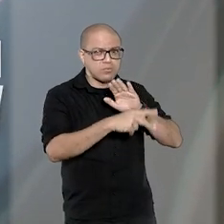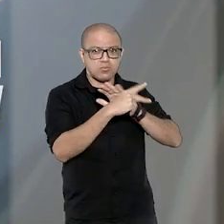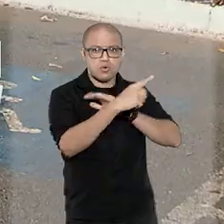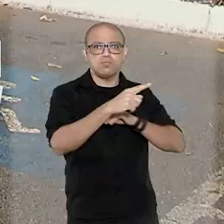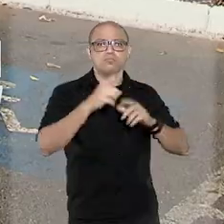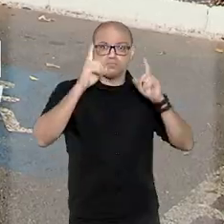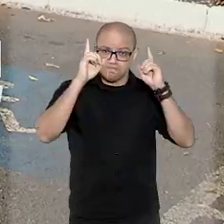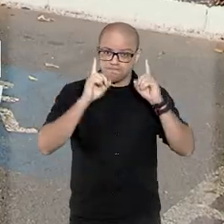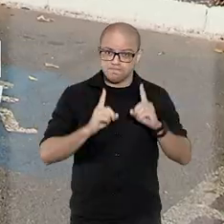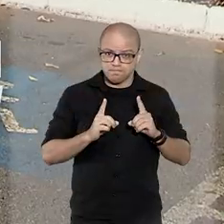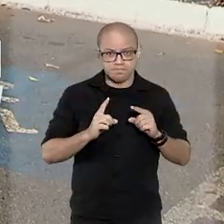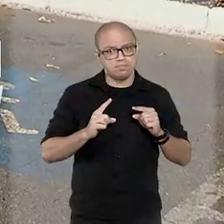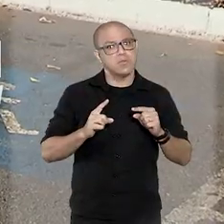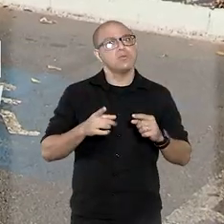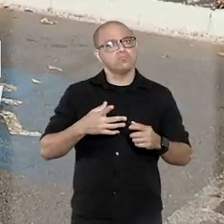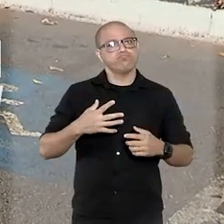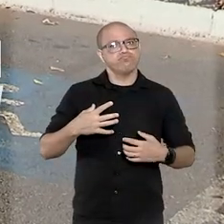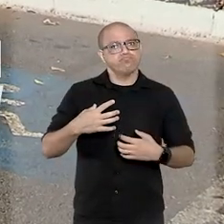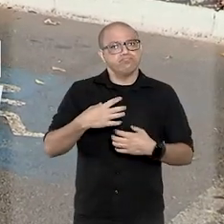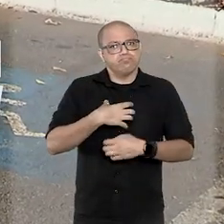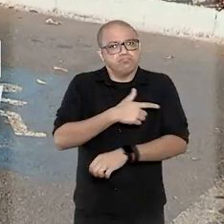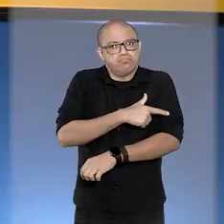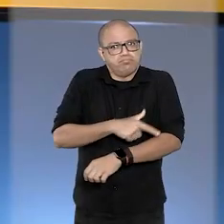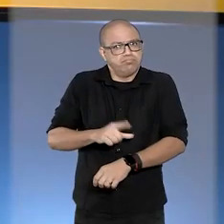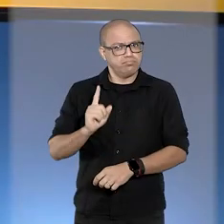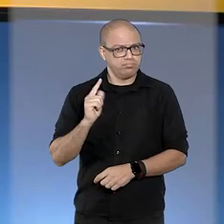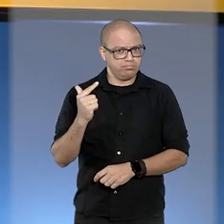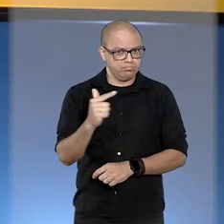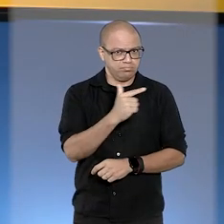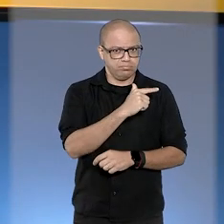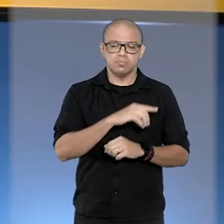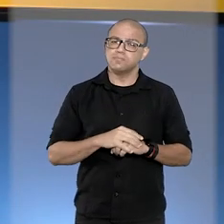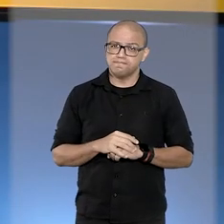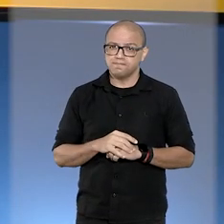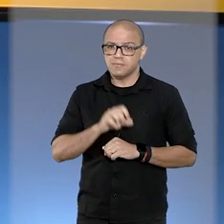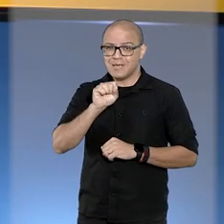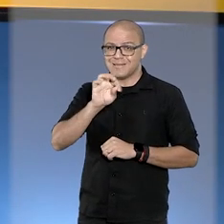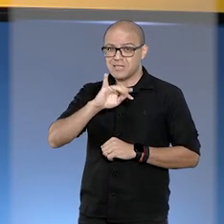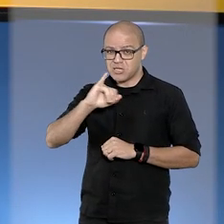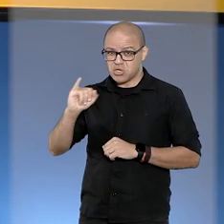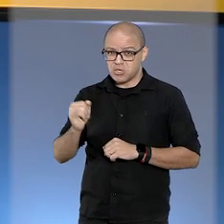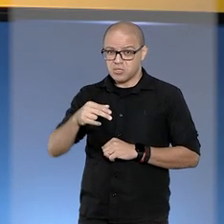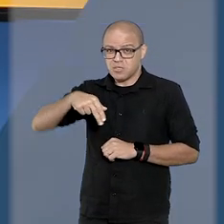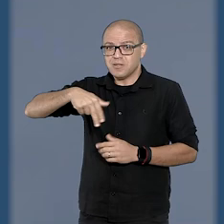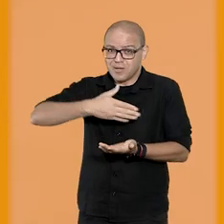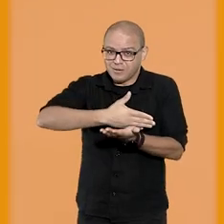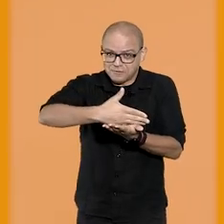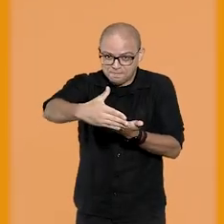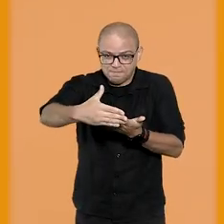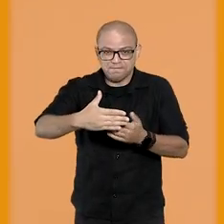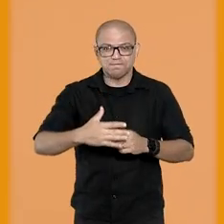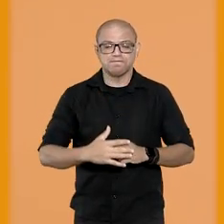deficiência não gera dano moral coletivo. O STJ Notícias começa agora.